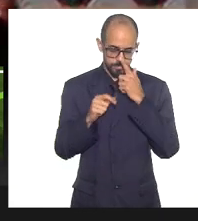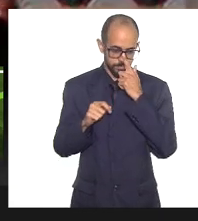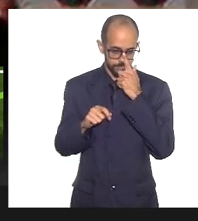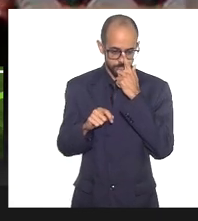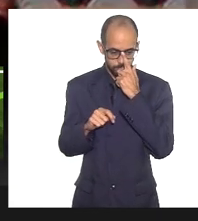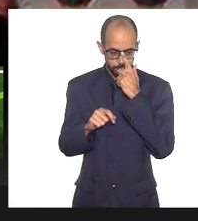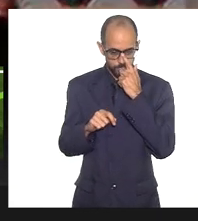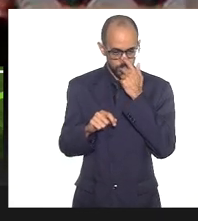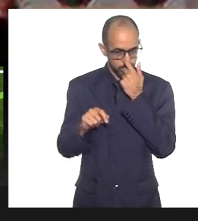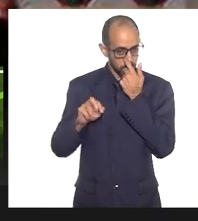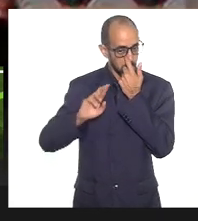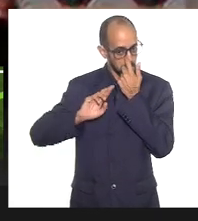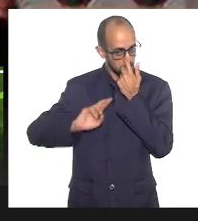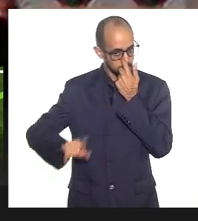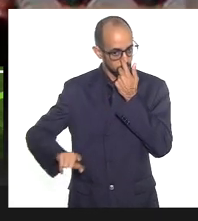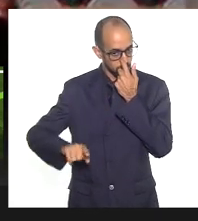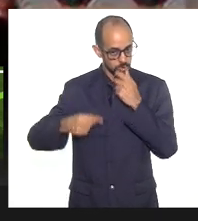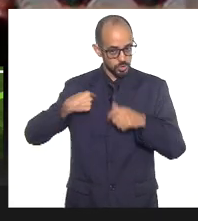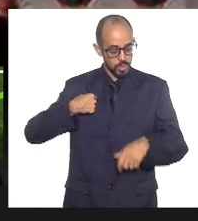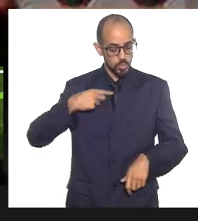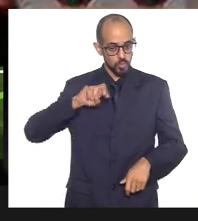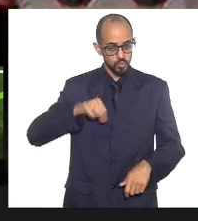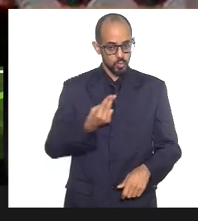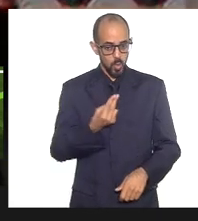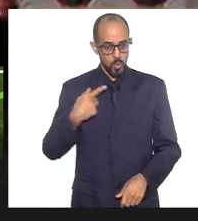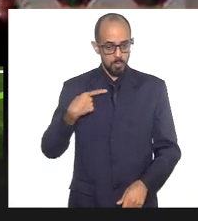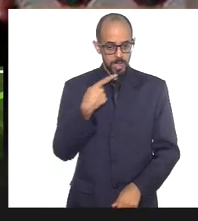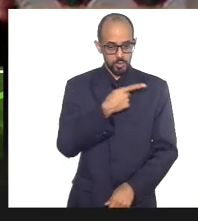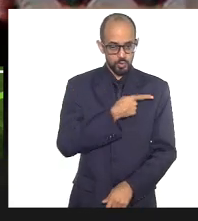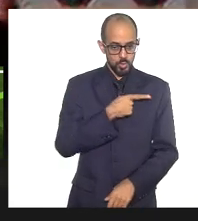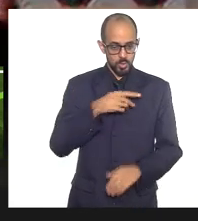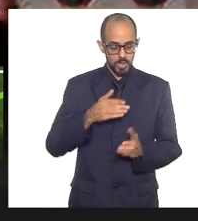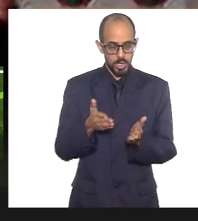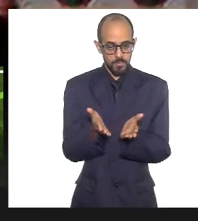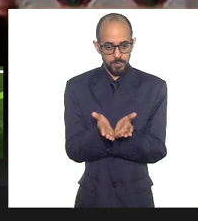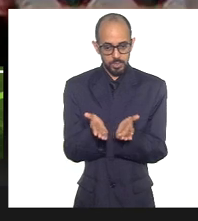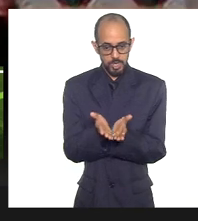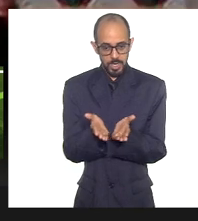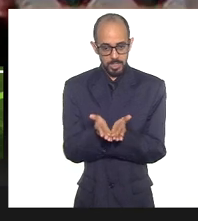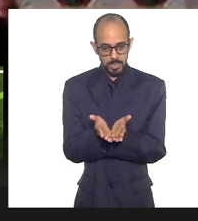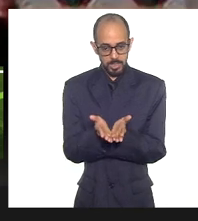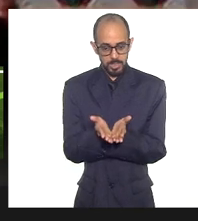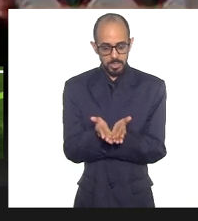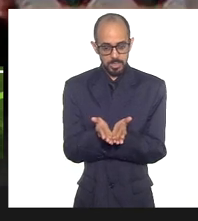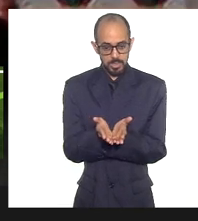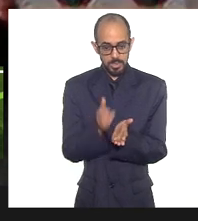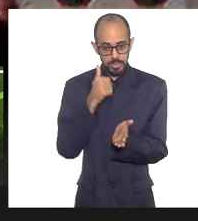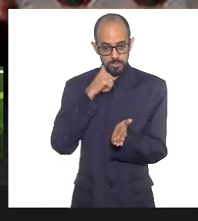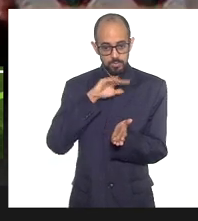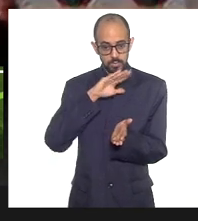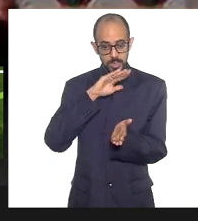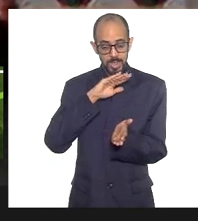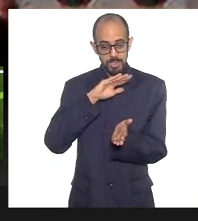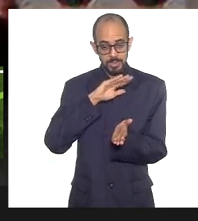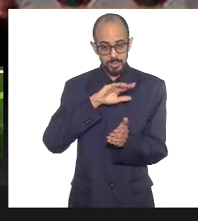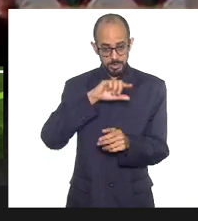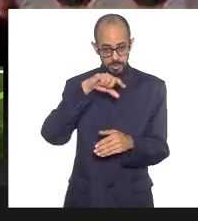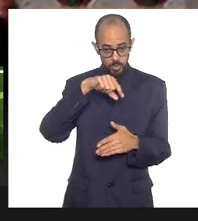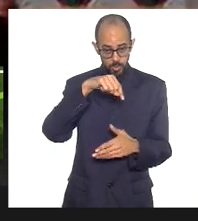e não diferente, eu sou pastora evangélica, e as mulheres que estão nesse lugar